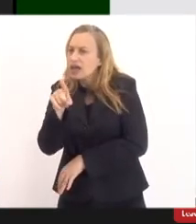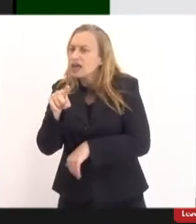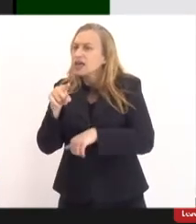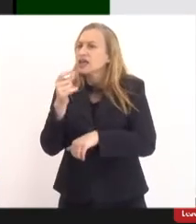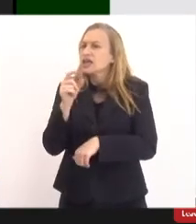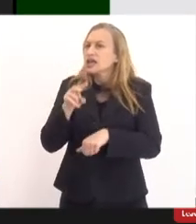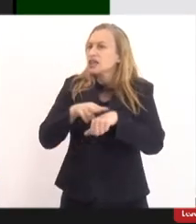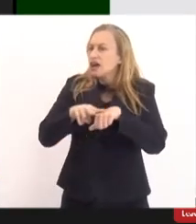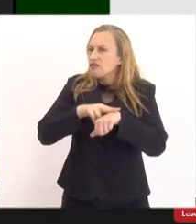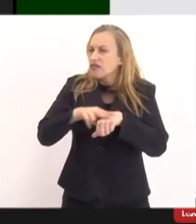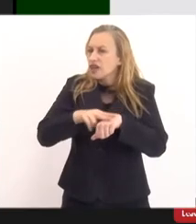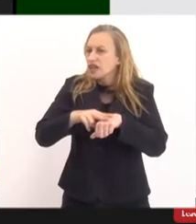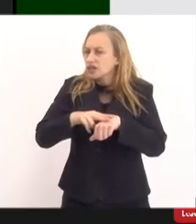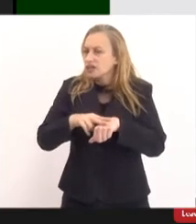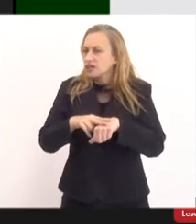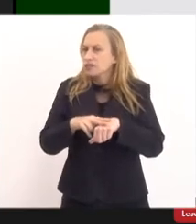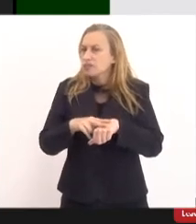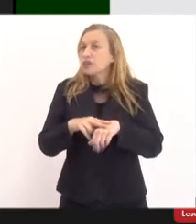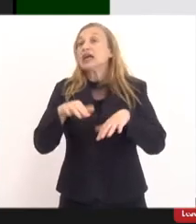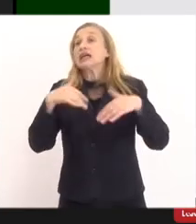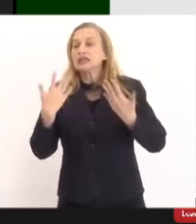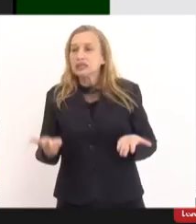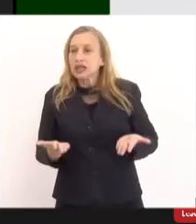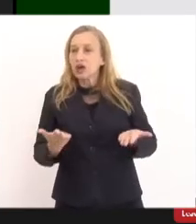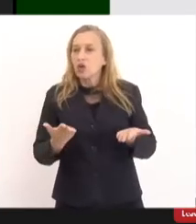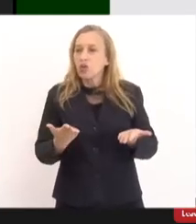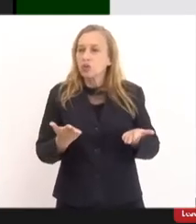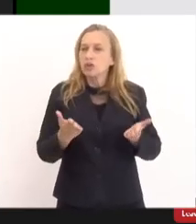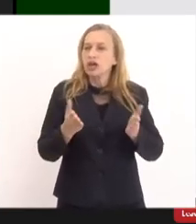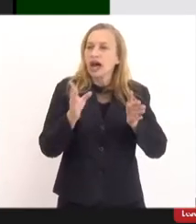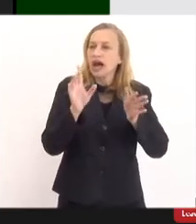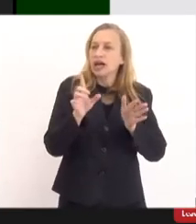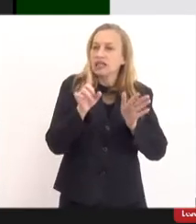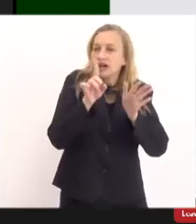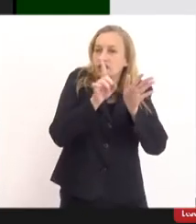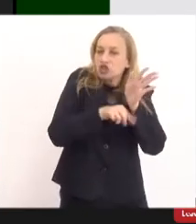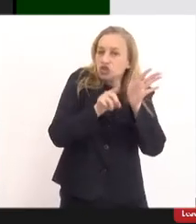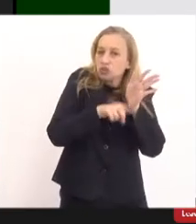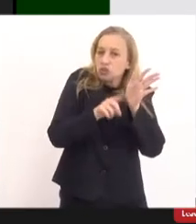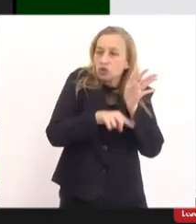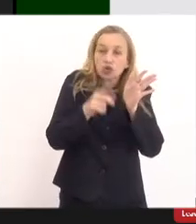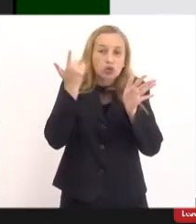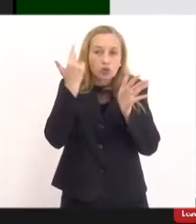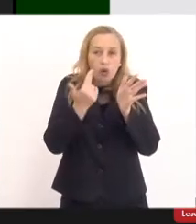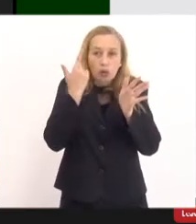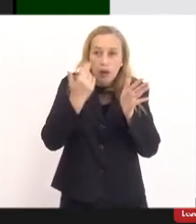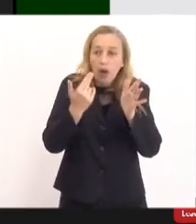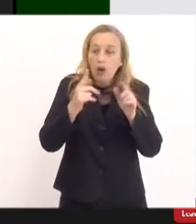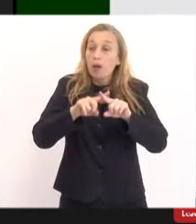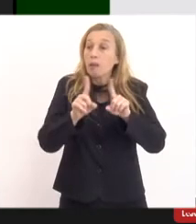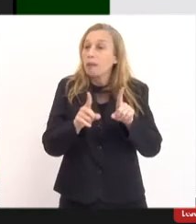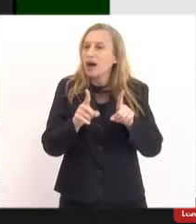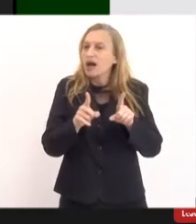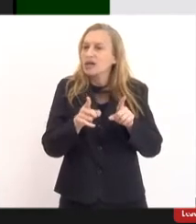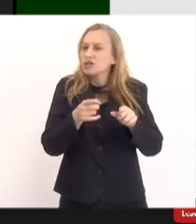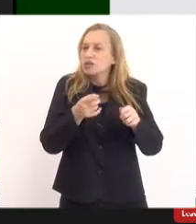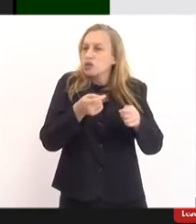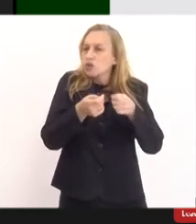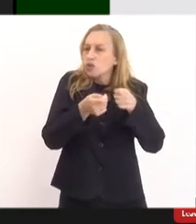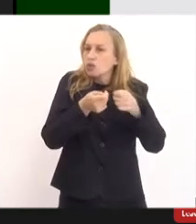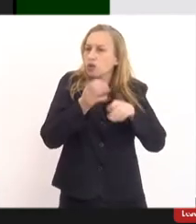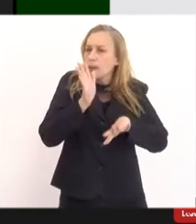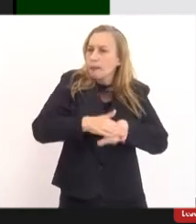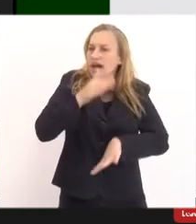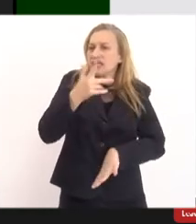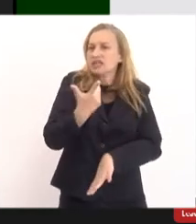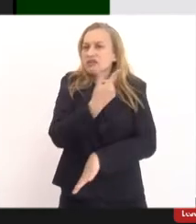significativo. Então, a linha estava caindo porque ia cair normalmente. E aqui, quanto mais aumentaram o índice de